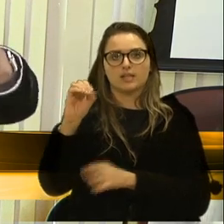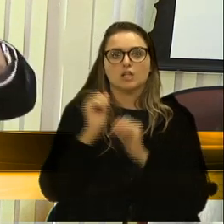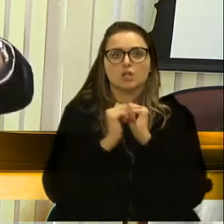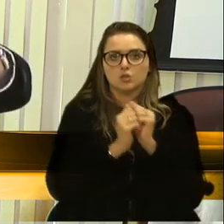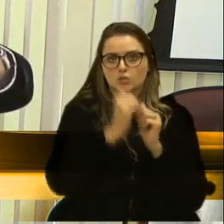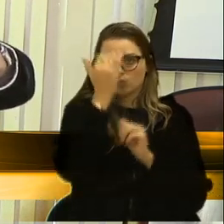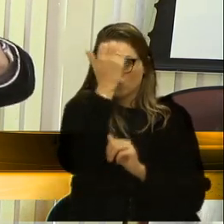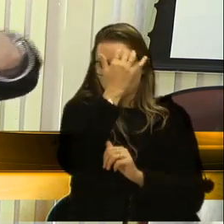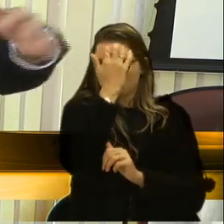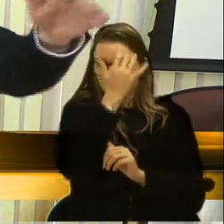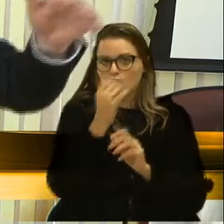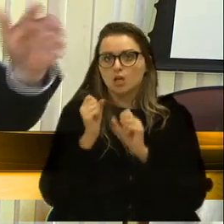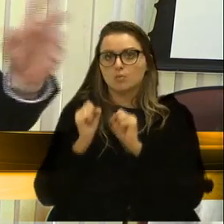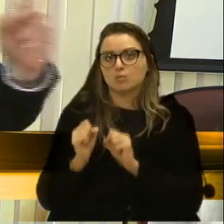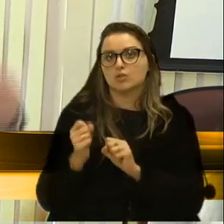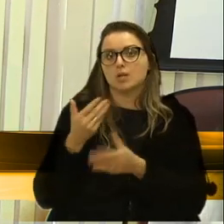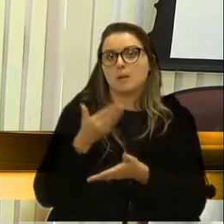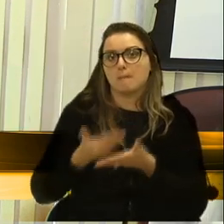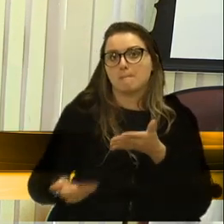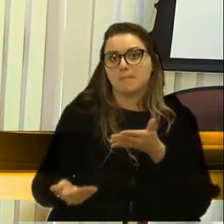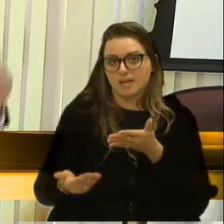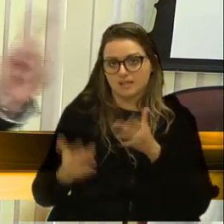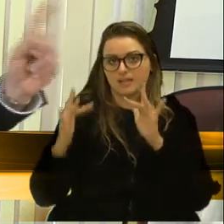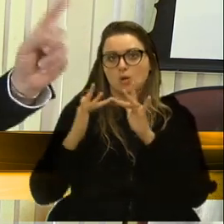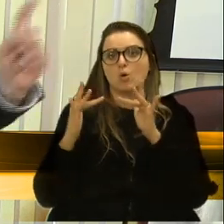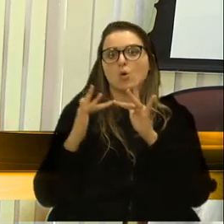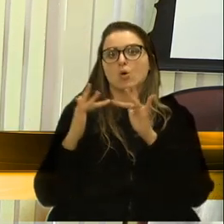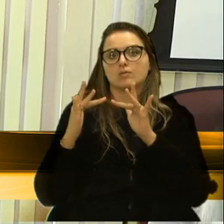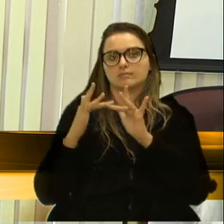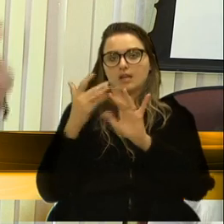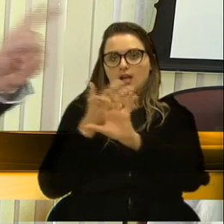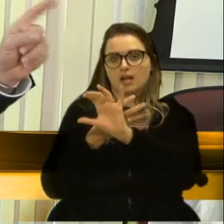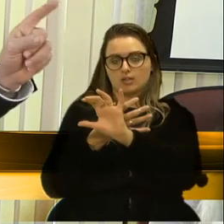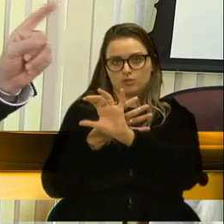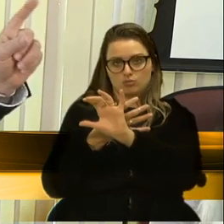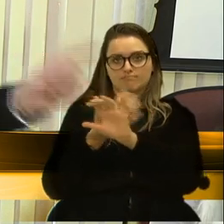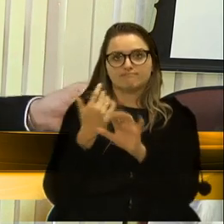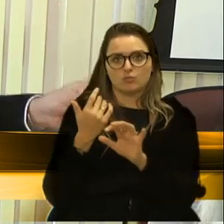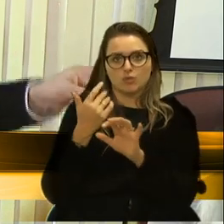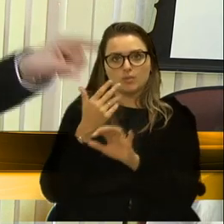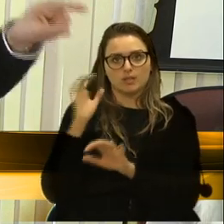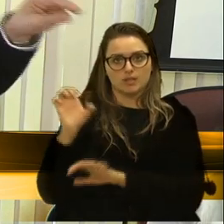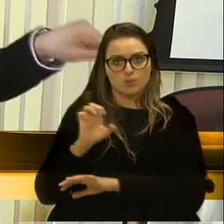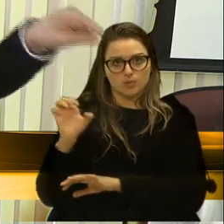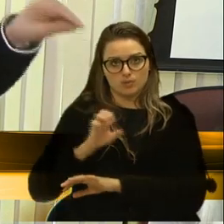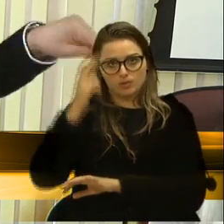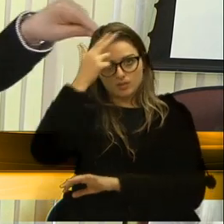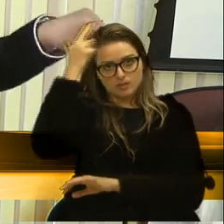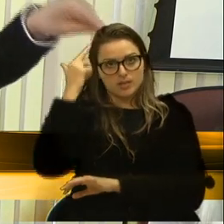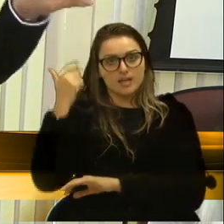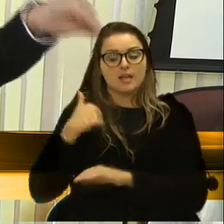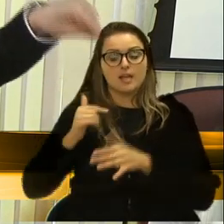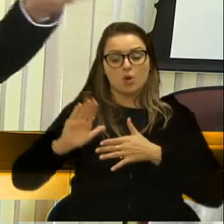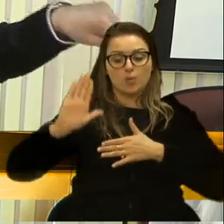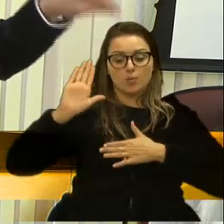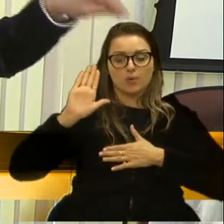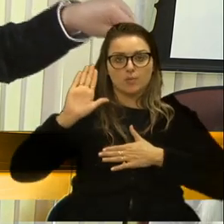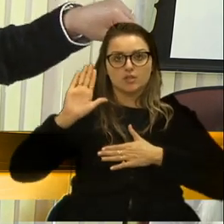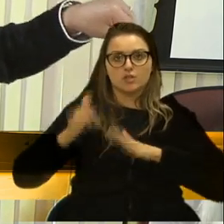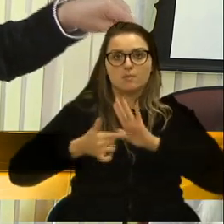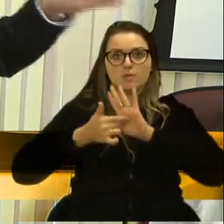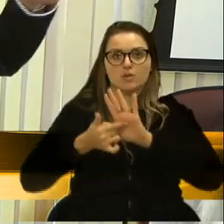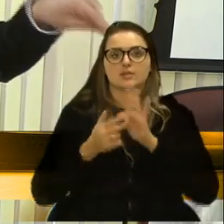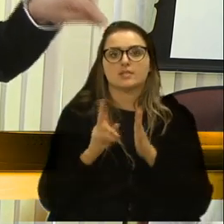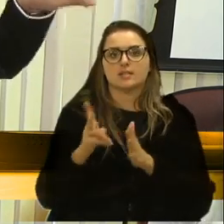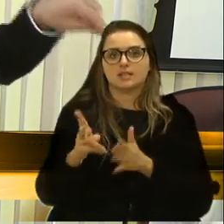poderia perder esse diálogo com o prefeito. Foi isso que aconteceu, foi isso que eu prometi, enquanto líder de governo, trazer sempre a